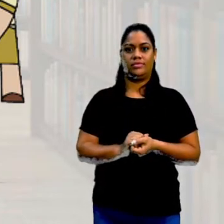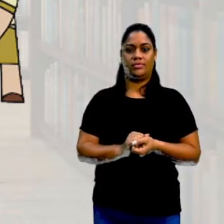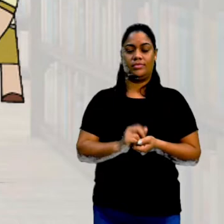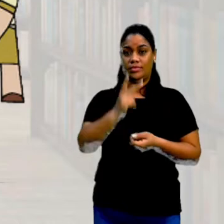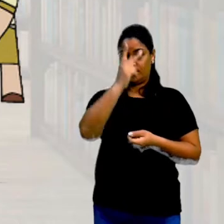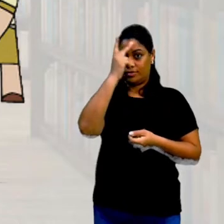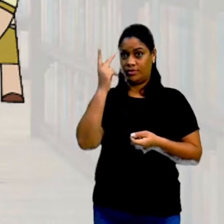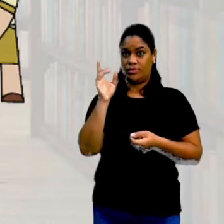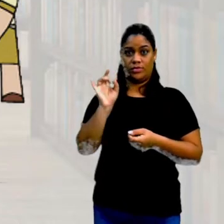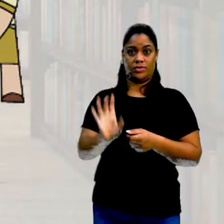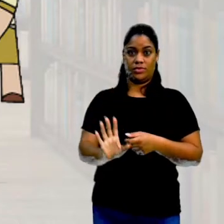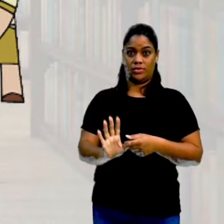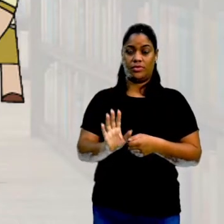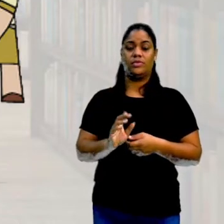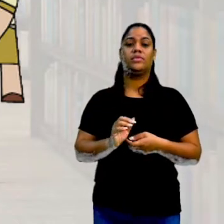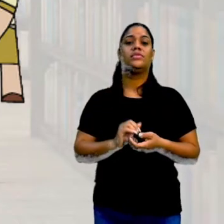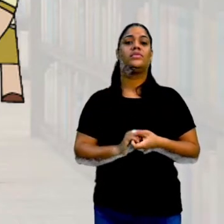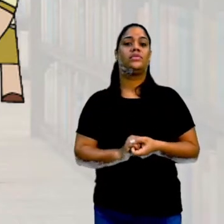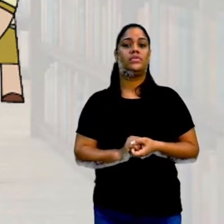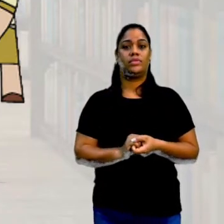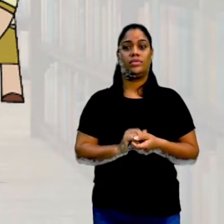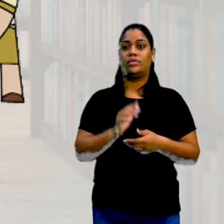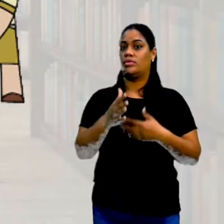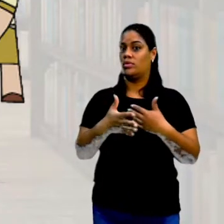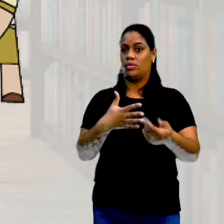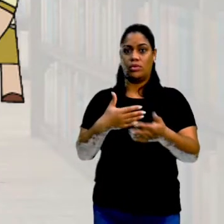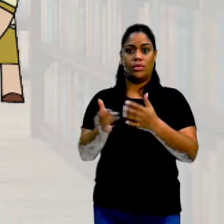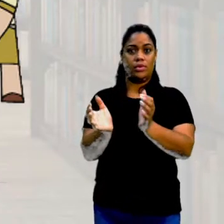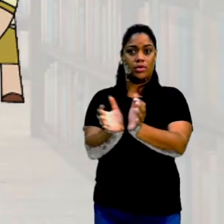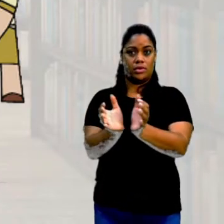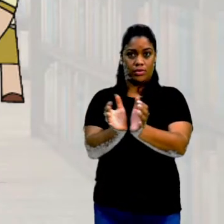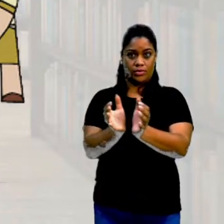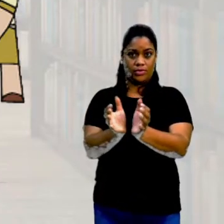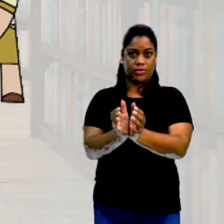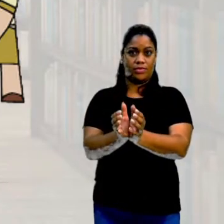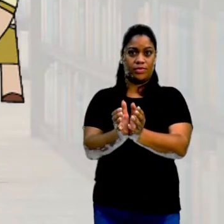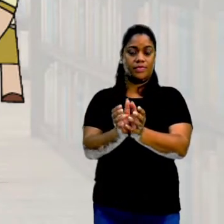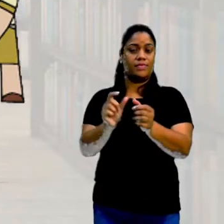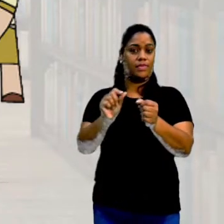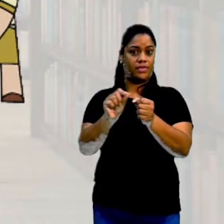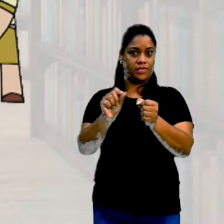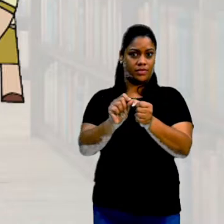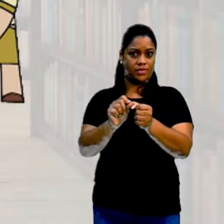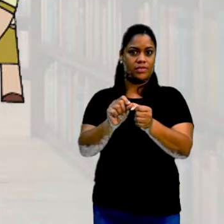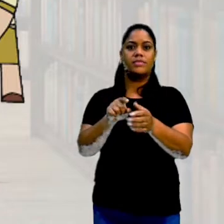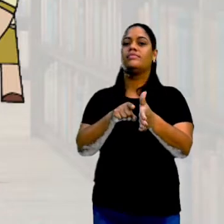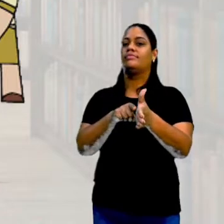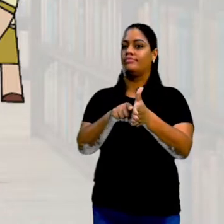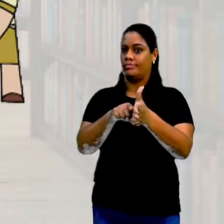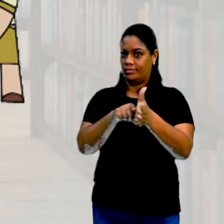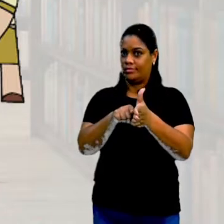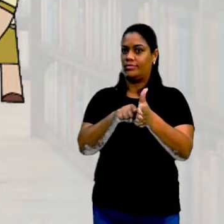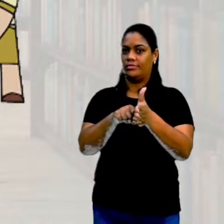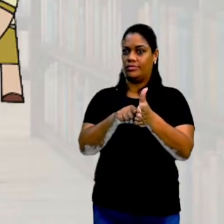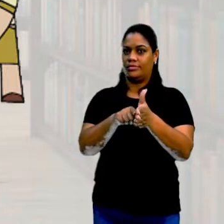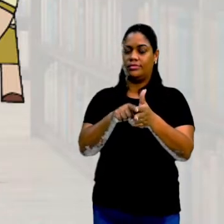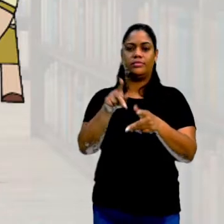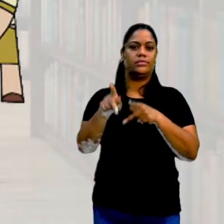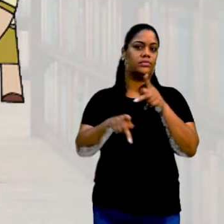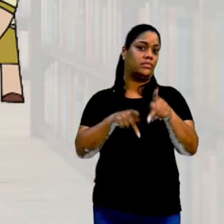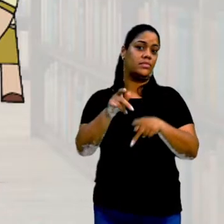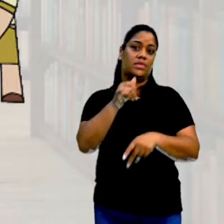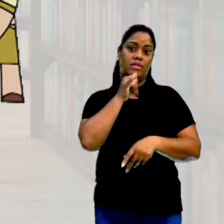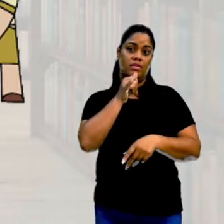que são pessoas. Na estatística, gente chama qualquer grupo que a gente está analisando de população. Por